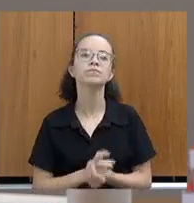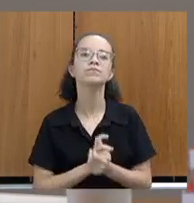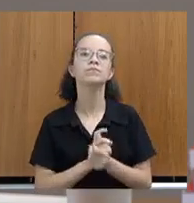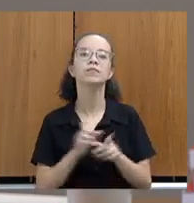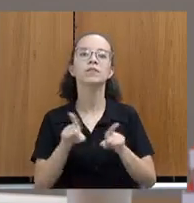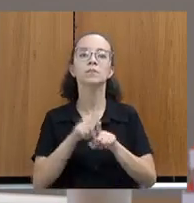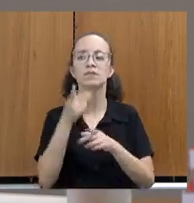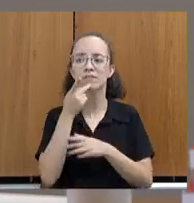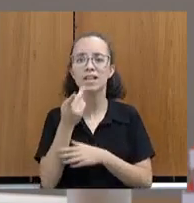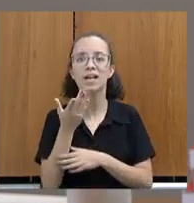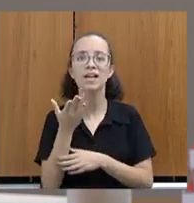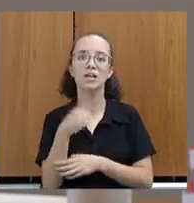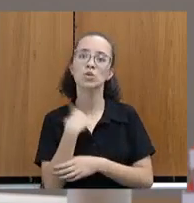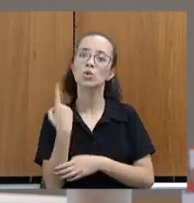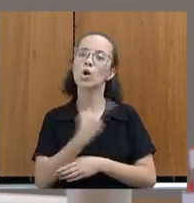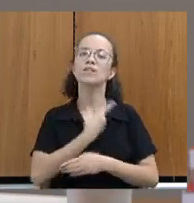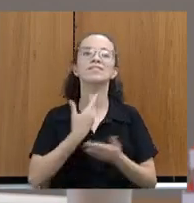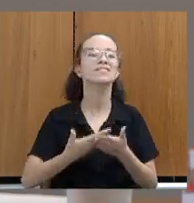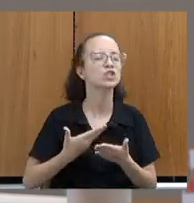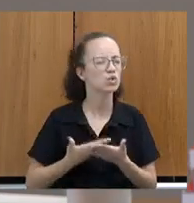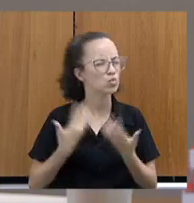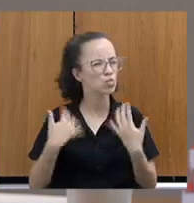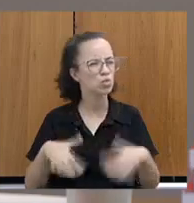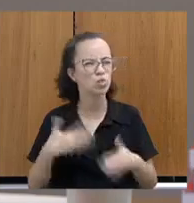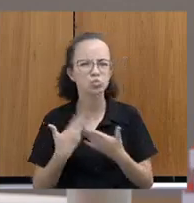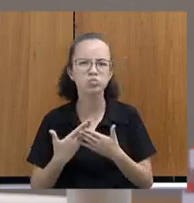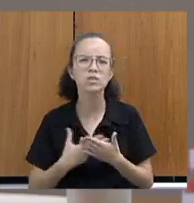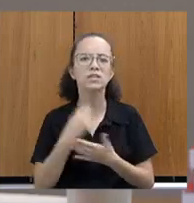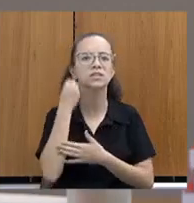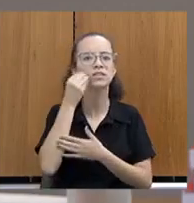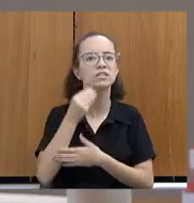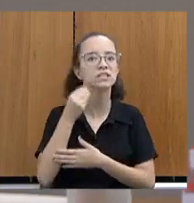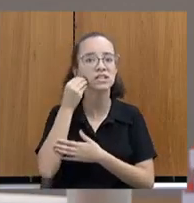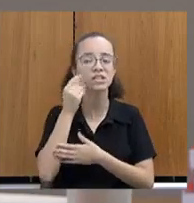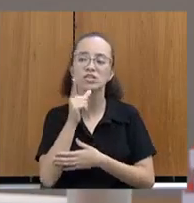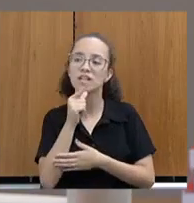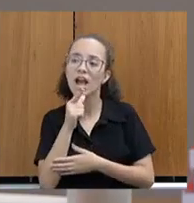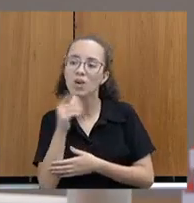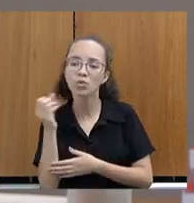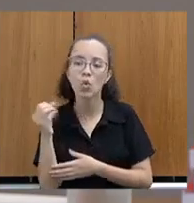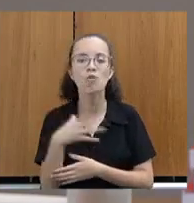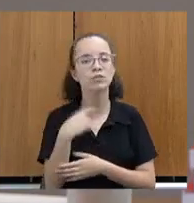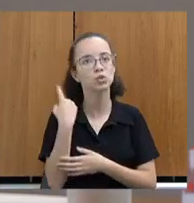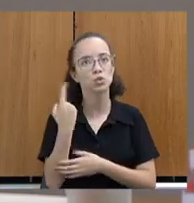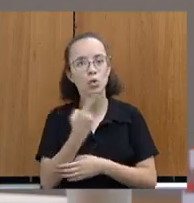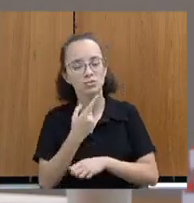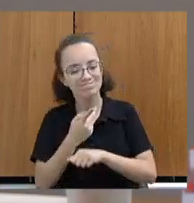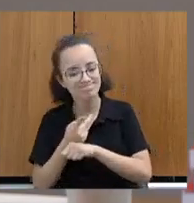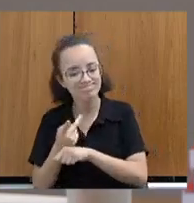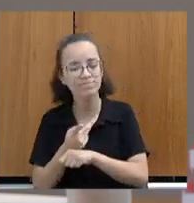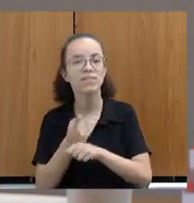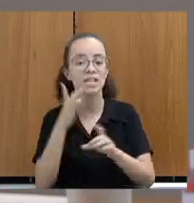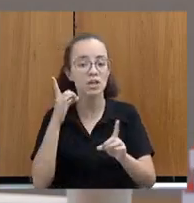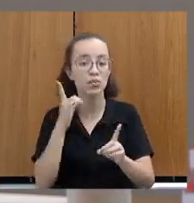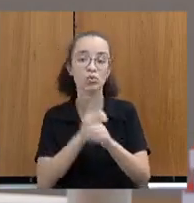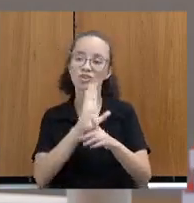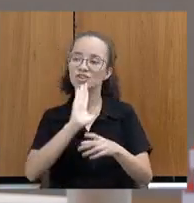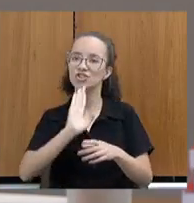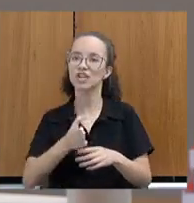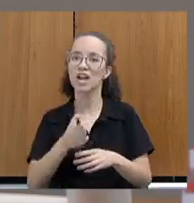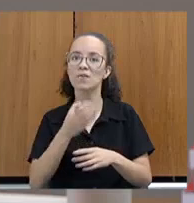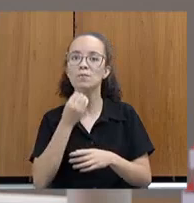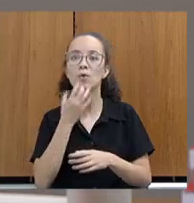falar para a senhora que nós também estamos estudando muitas experiências novas de água. E nós temos encontrado muita coisa boa e já estamos